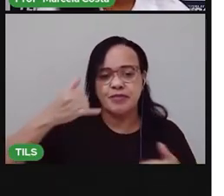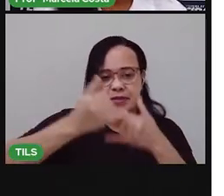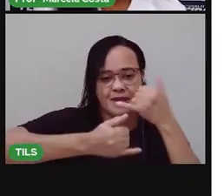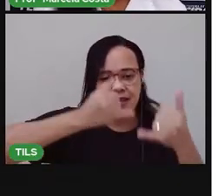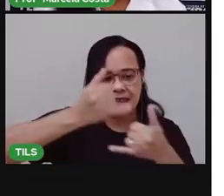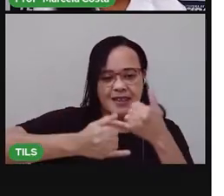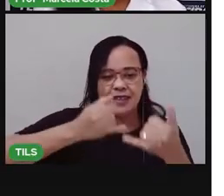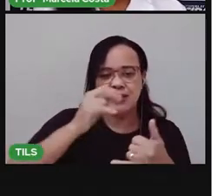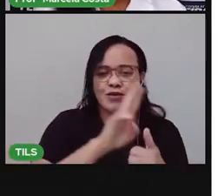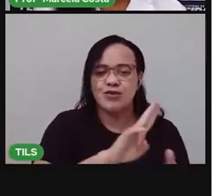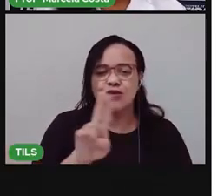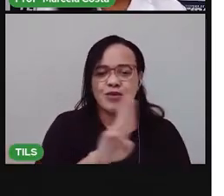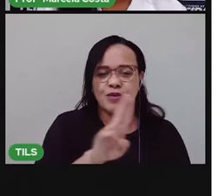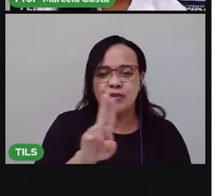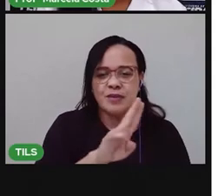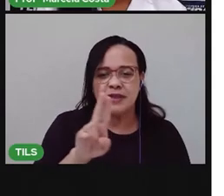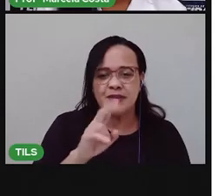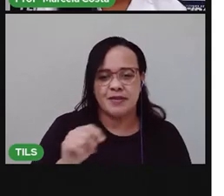qual é o nome?